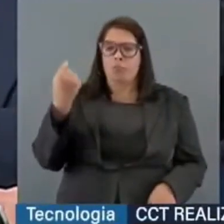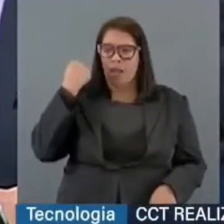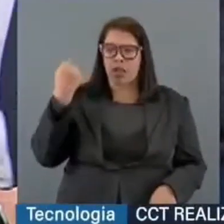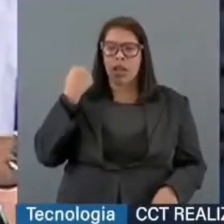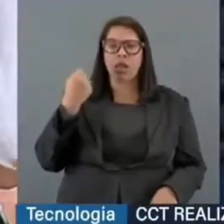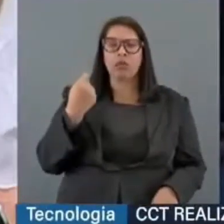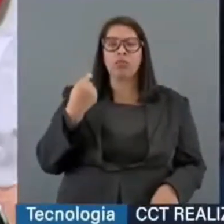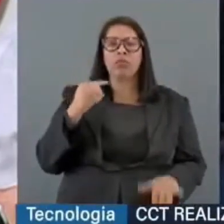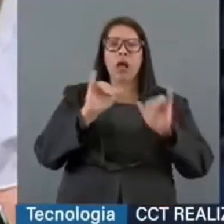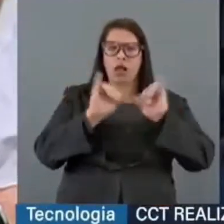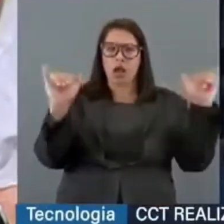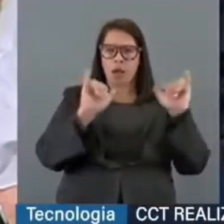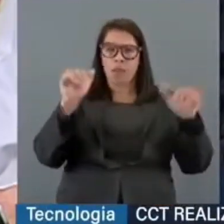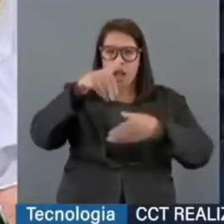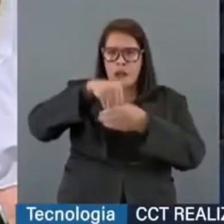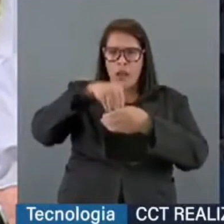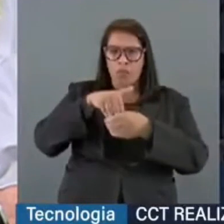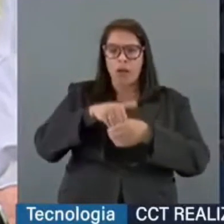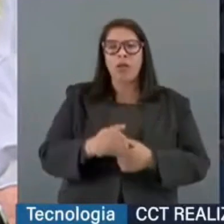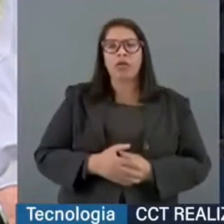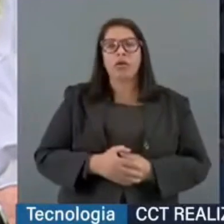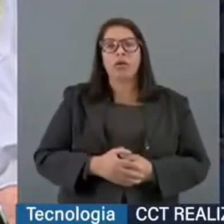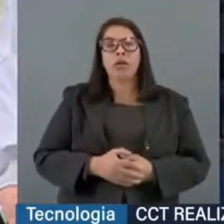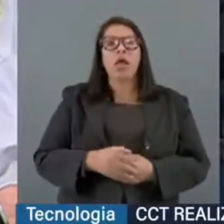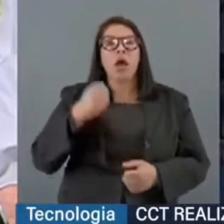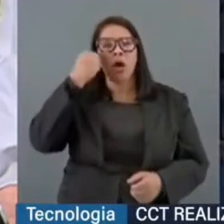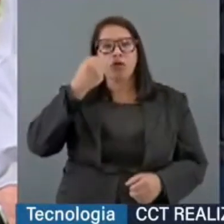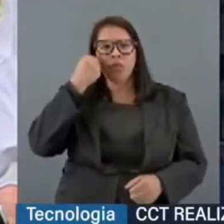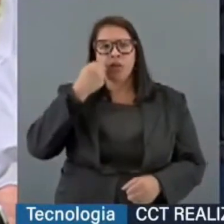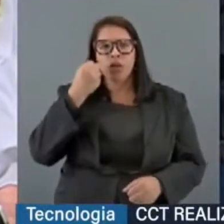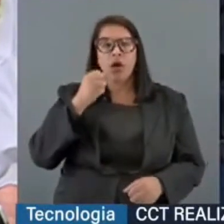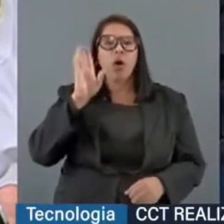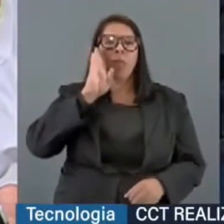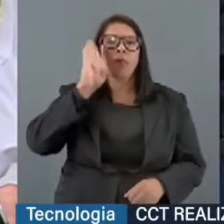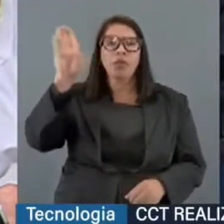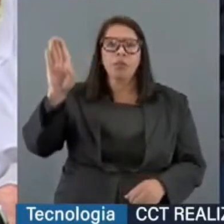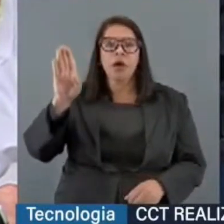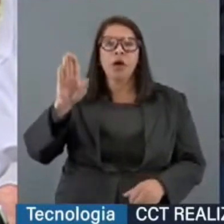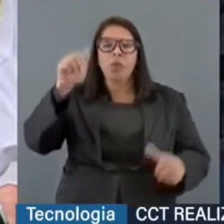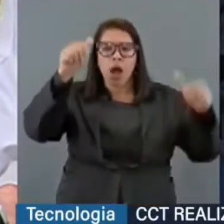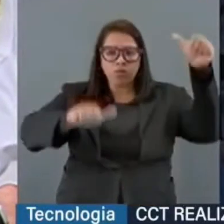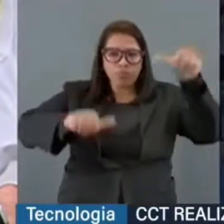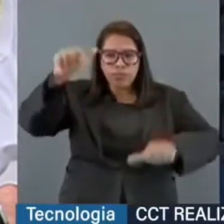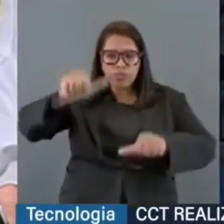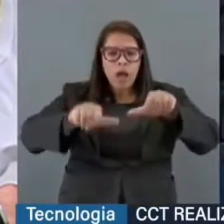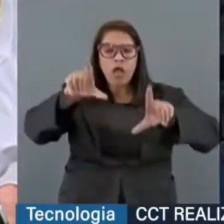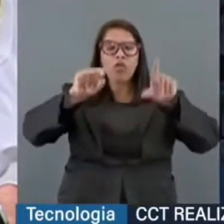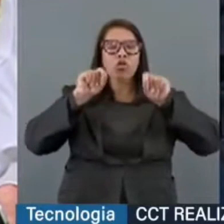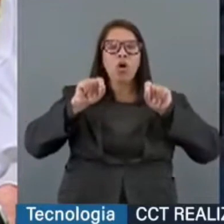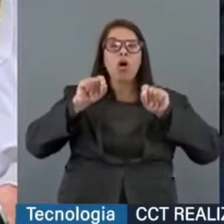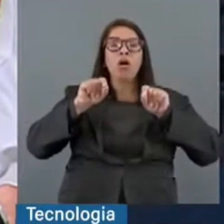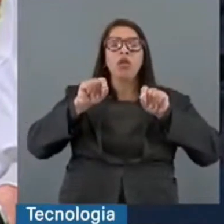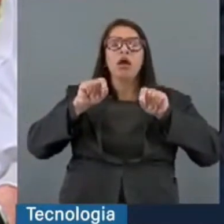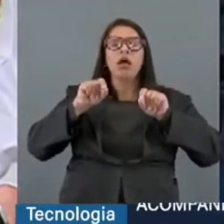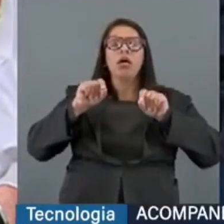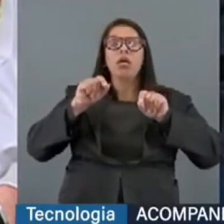que serei, como senador, uma das funções principais é fazer essa sabatina do indicado ao Supremo